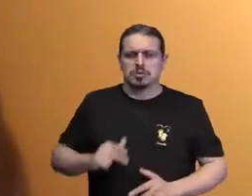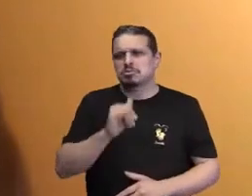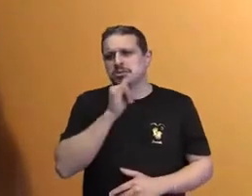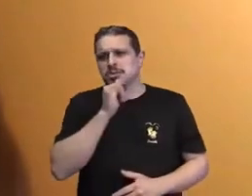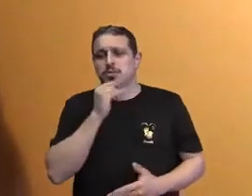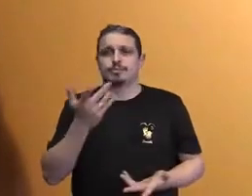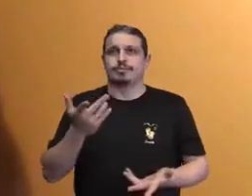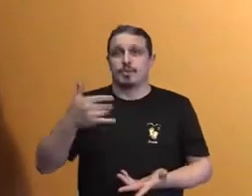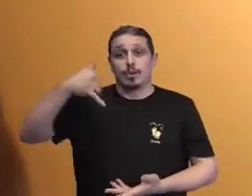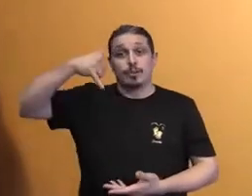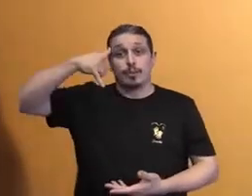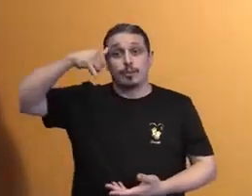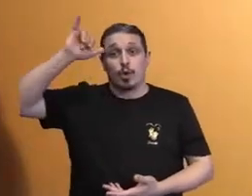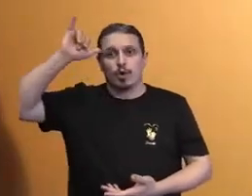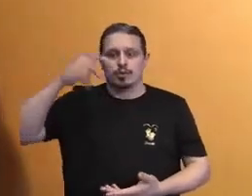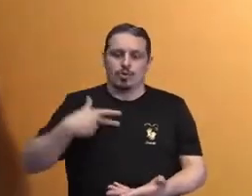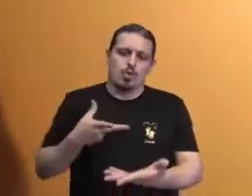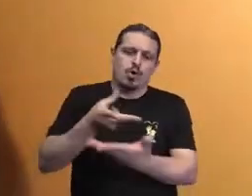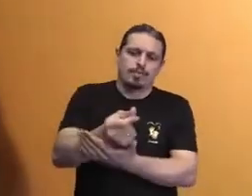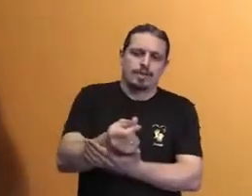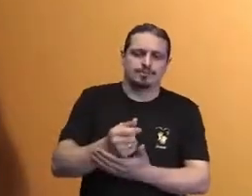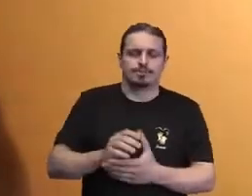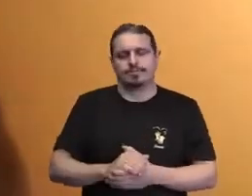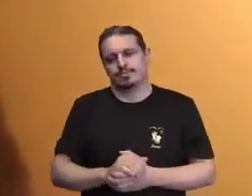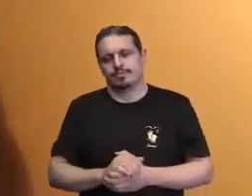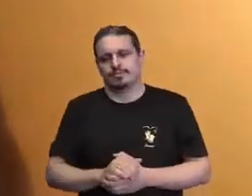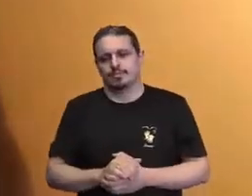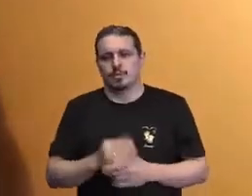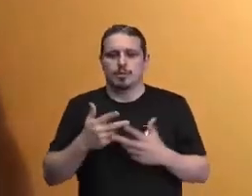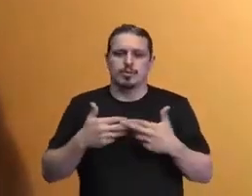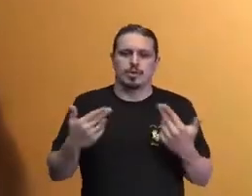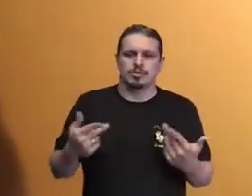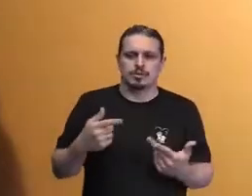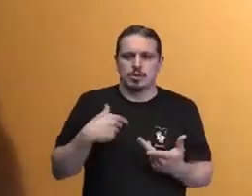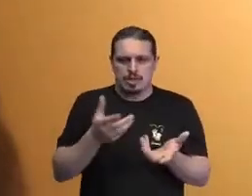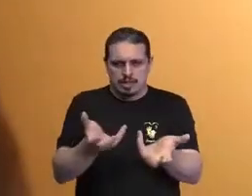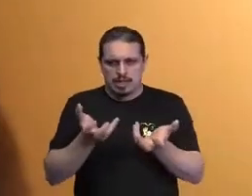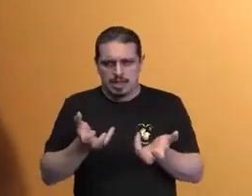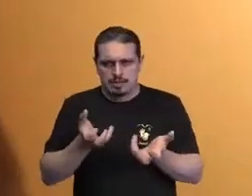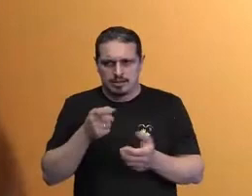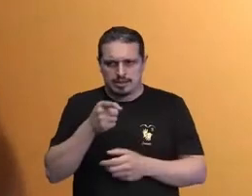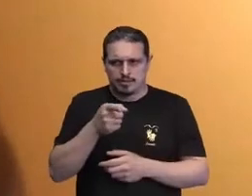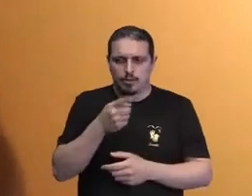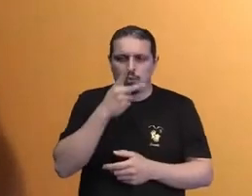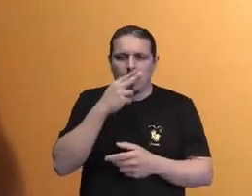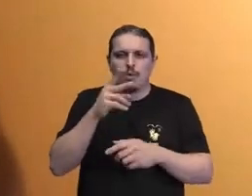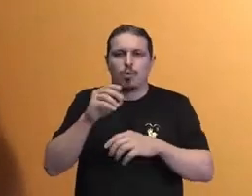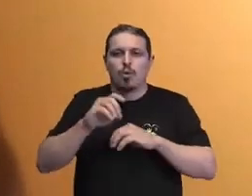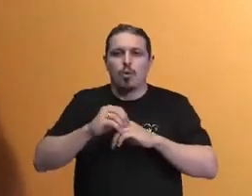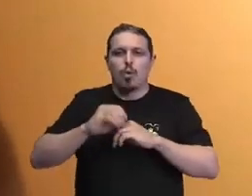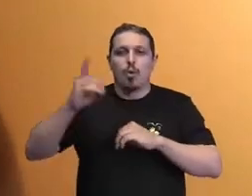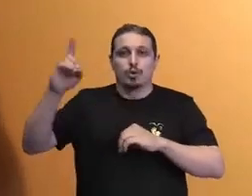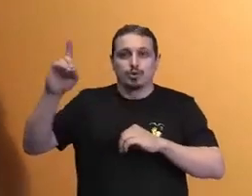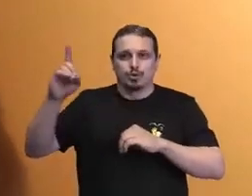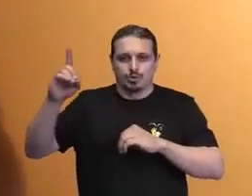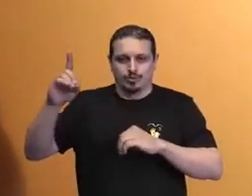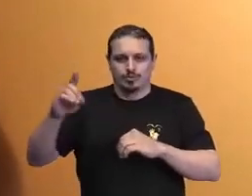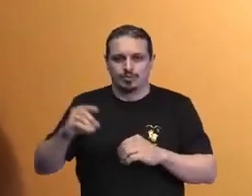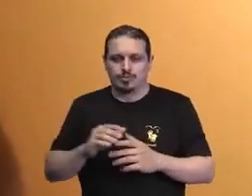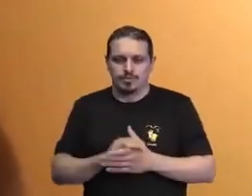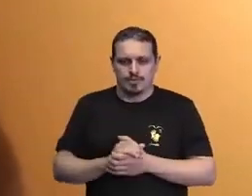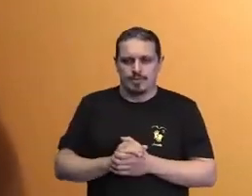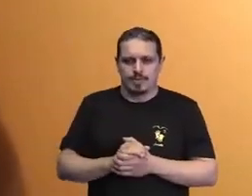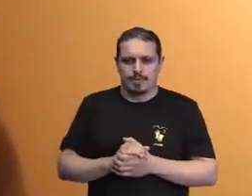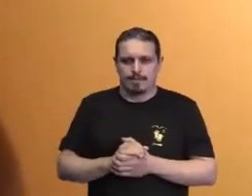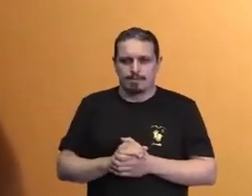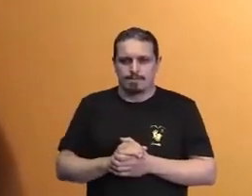comprando ou pagando algo que tinham recebido em forma de ouro, como se aquilo tivesse validade. E era chamado, na